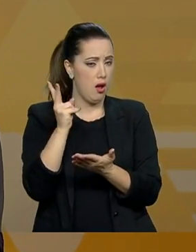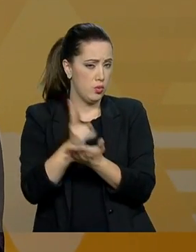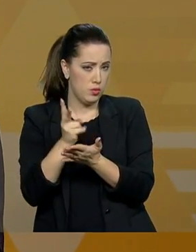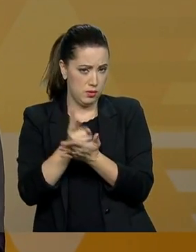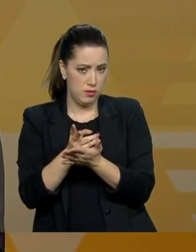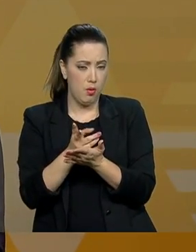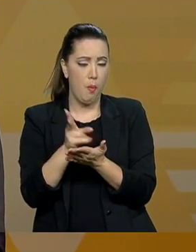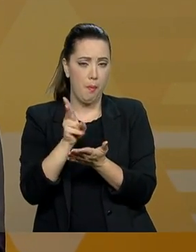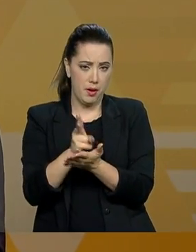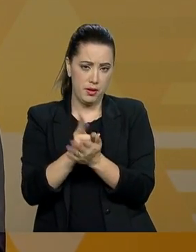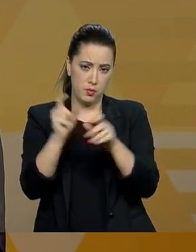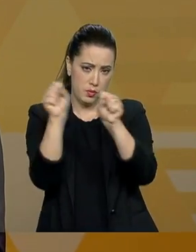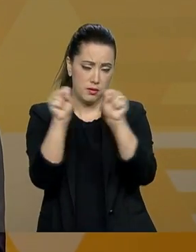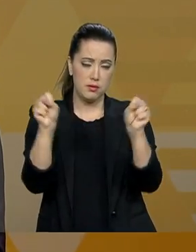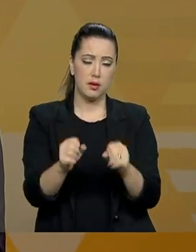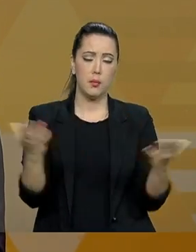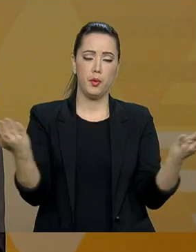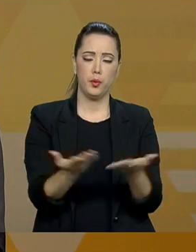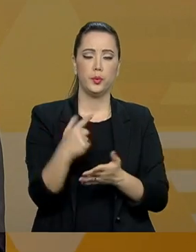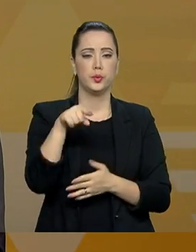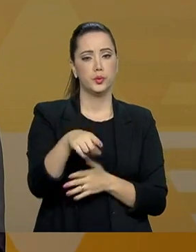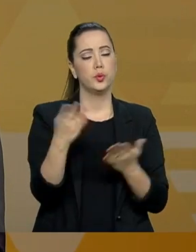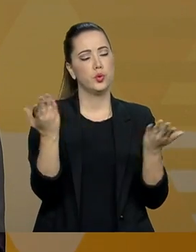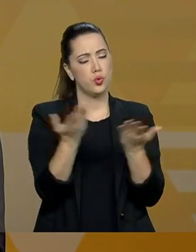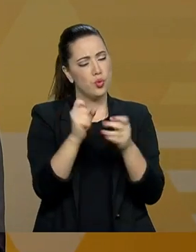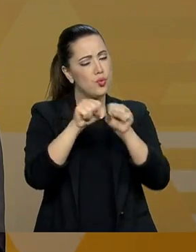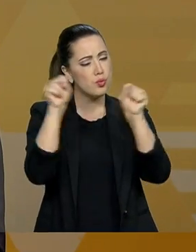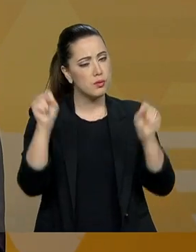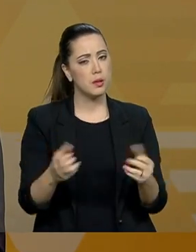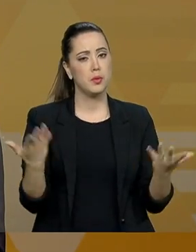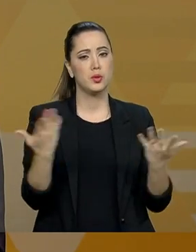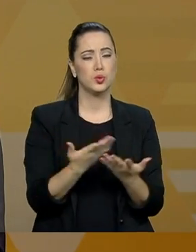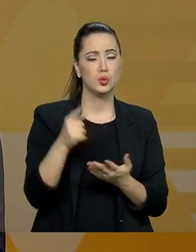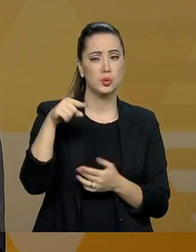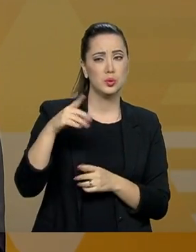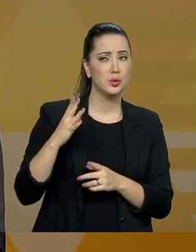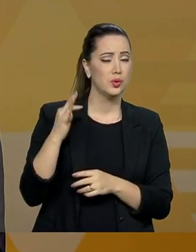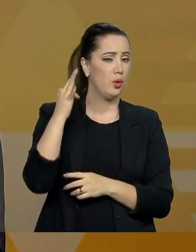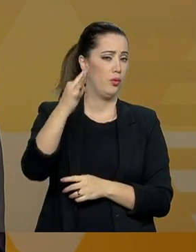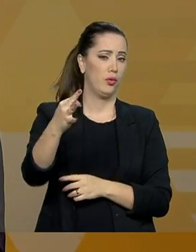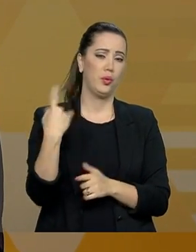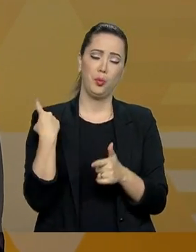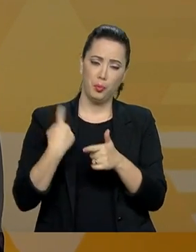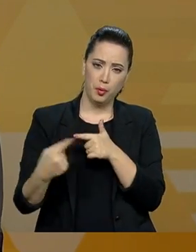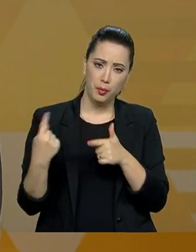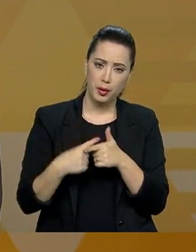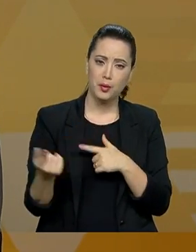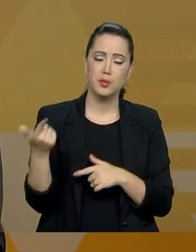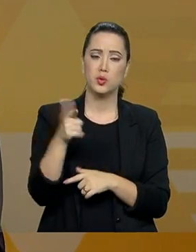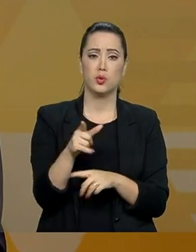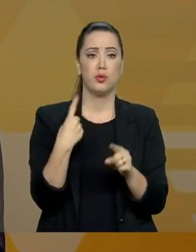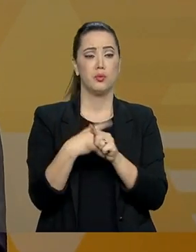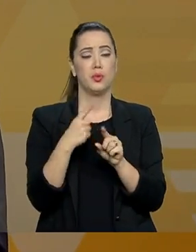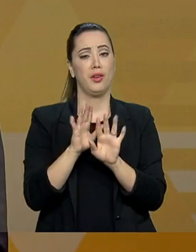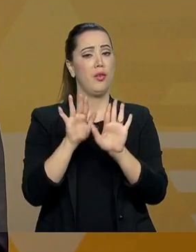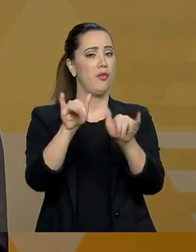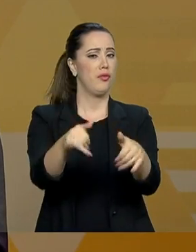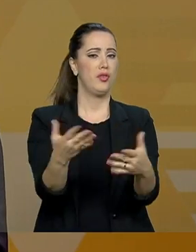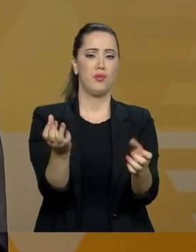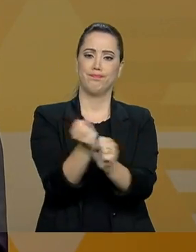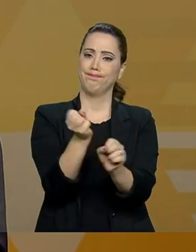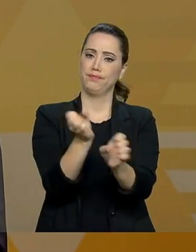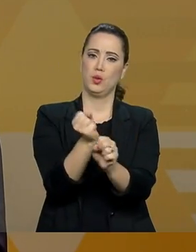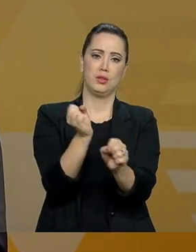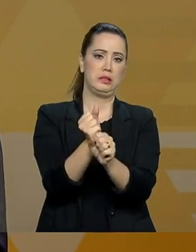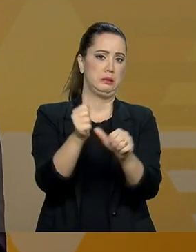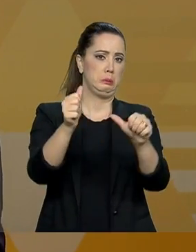modelo atual. Que é o modelo atual. Esse modelo atual, ele é fadado ao insucesso. As contas não fecham, não apenas aqui, como